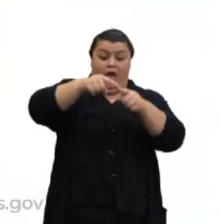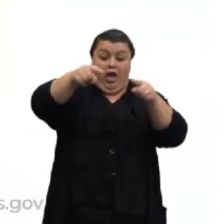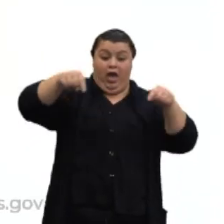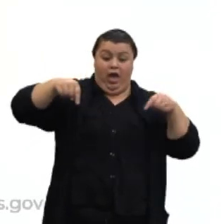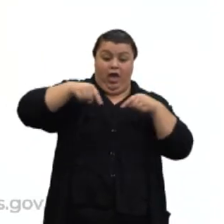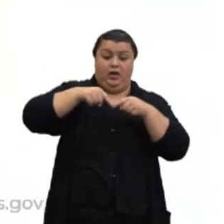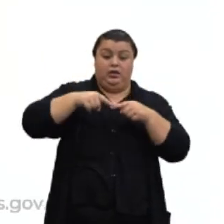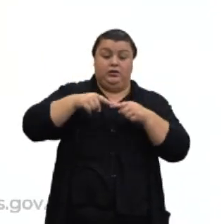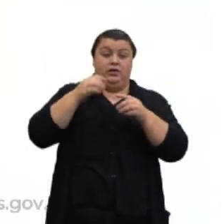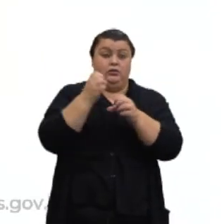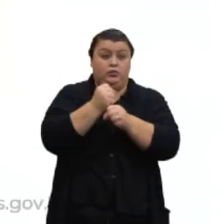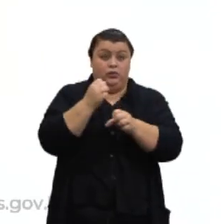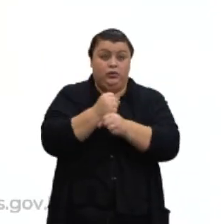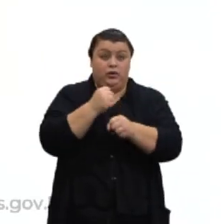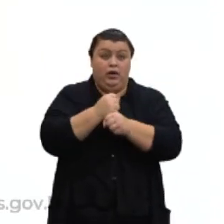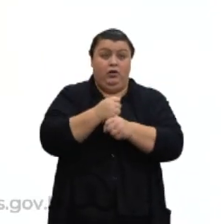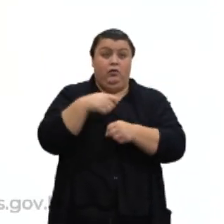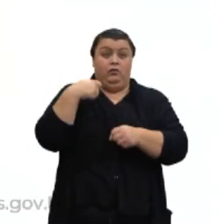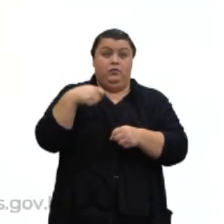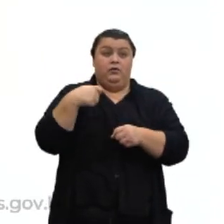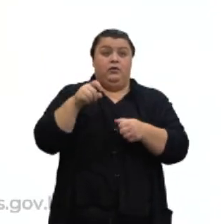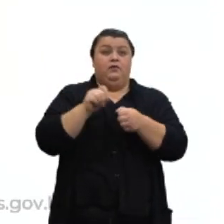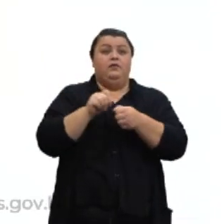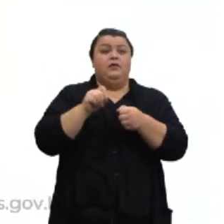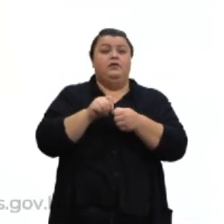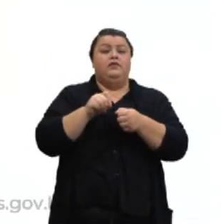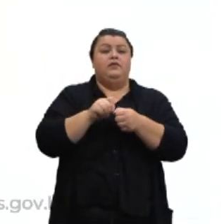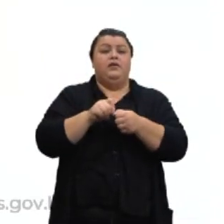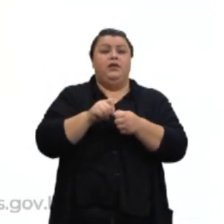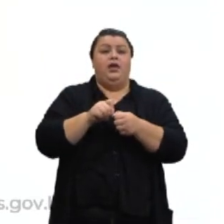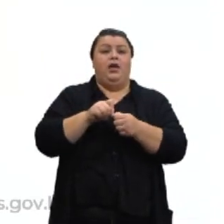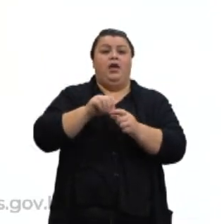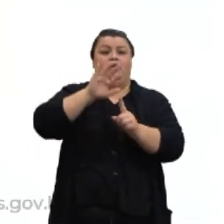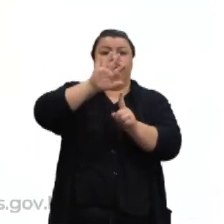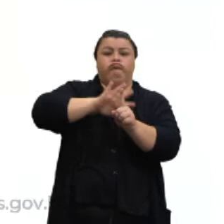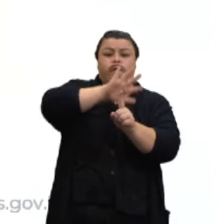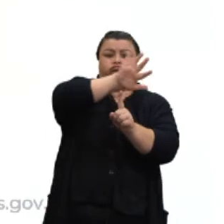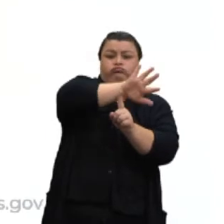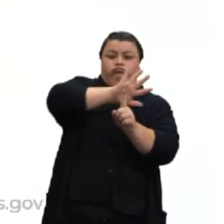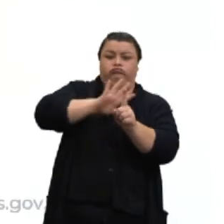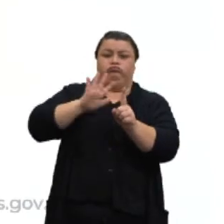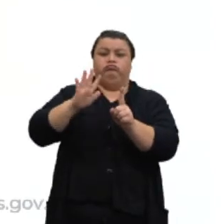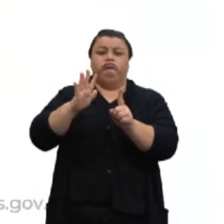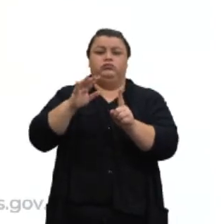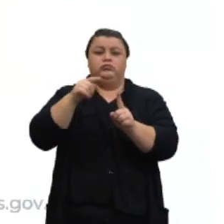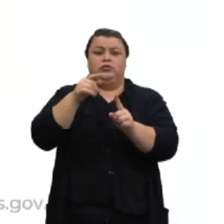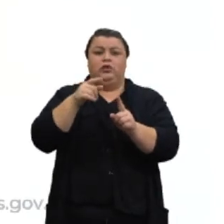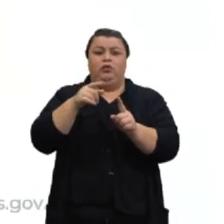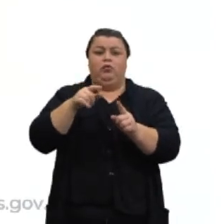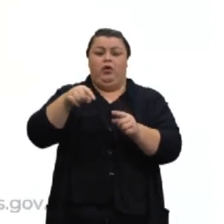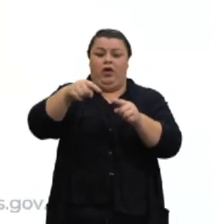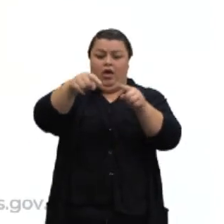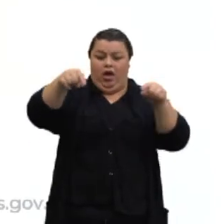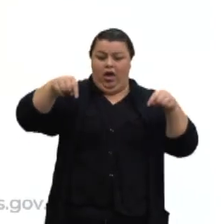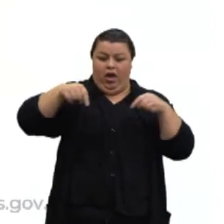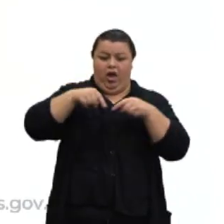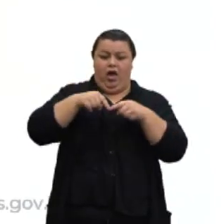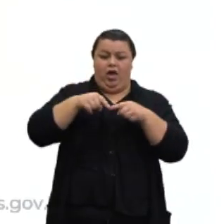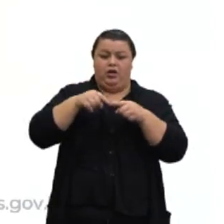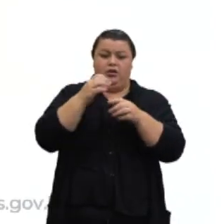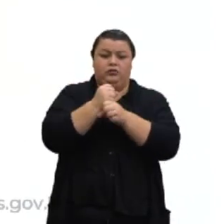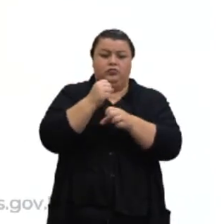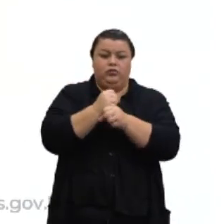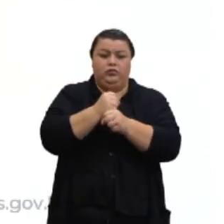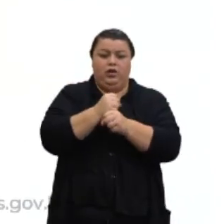a área destas figuras laterais e juntar, somar. Então, a área total vai ser a soma da